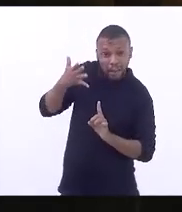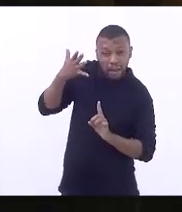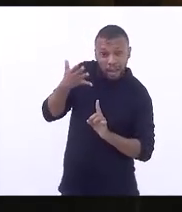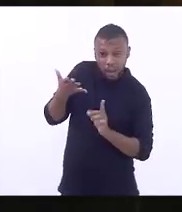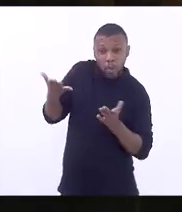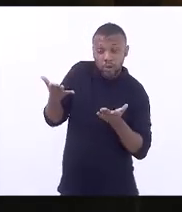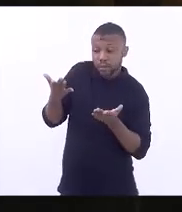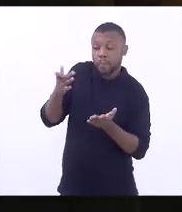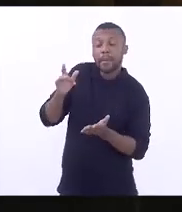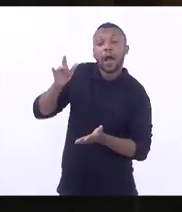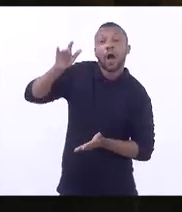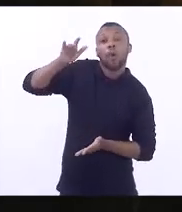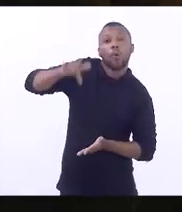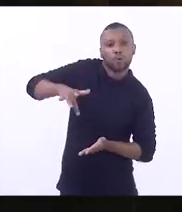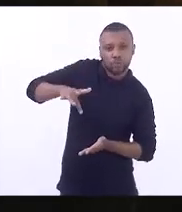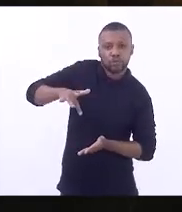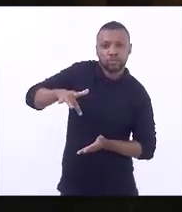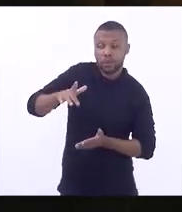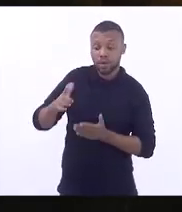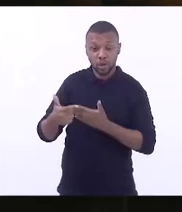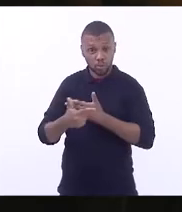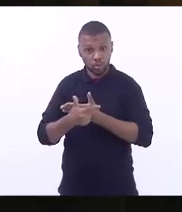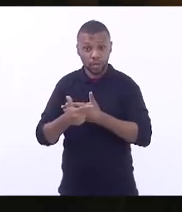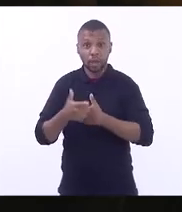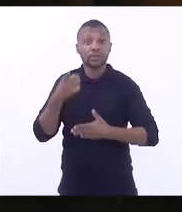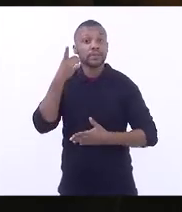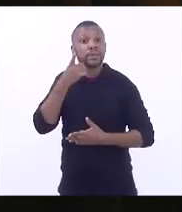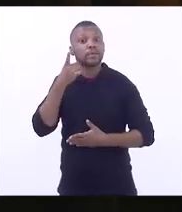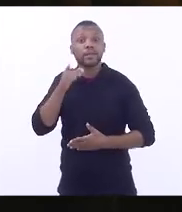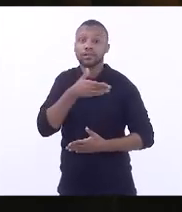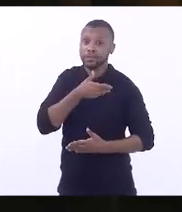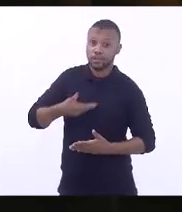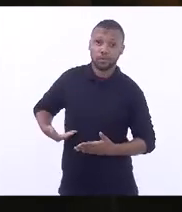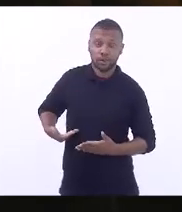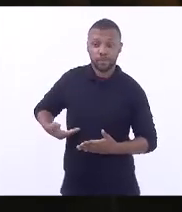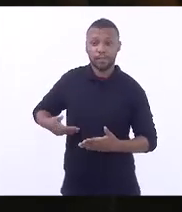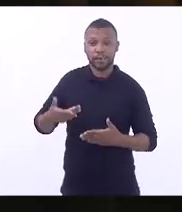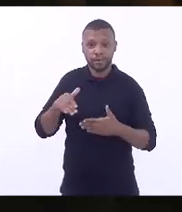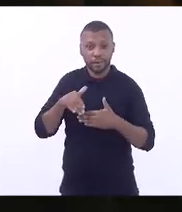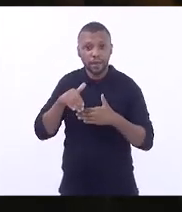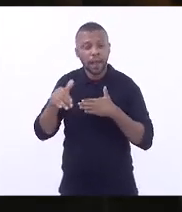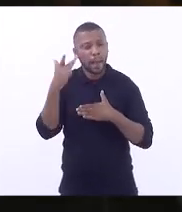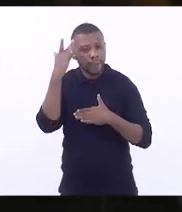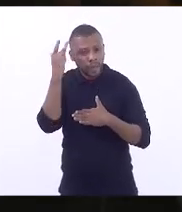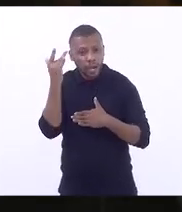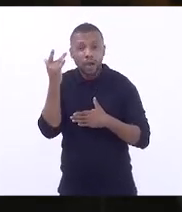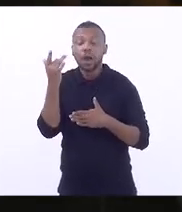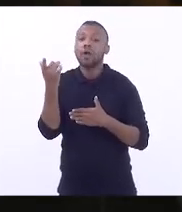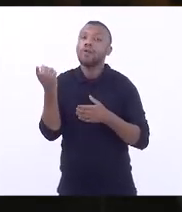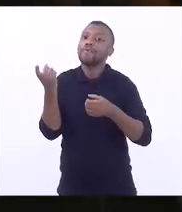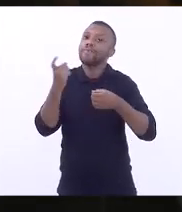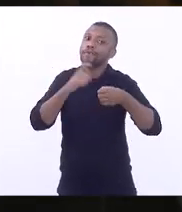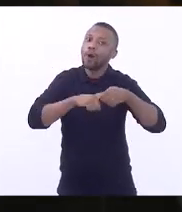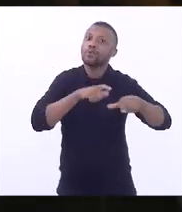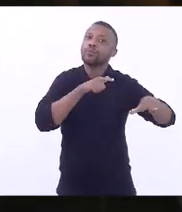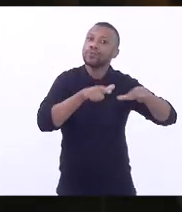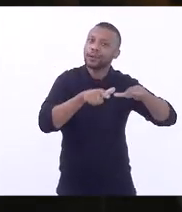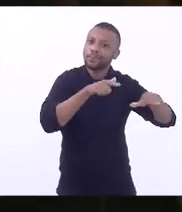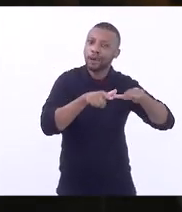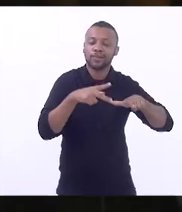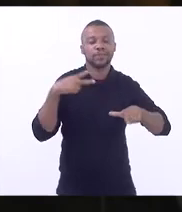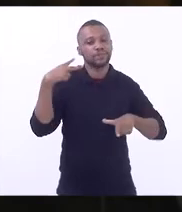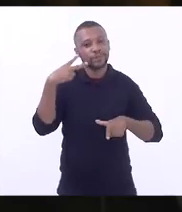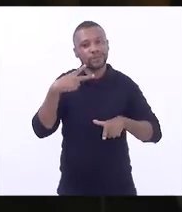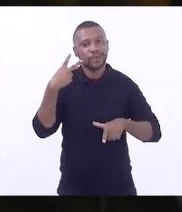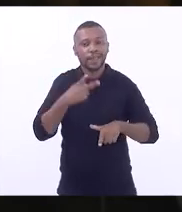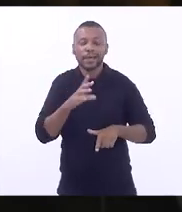como deputado estadual. A partir de amanhã, retorno aos meus trabalhos como vereador da minha querida e